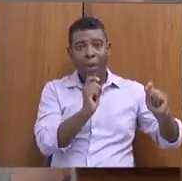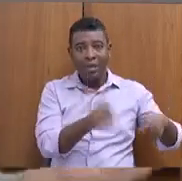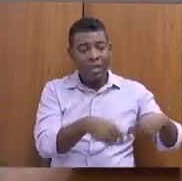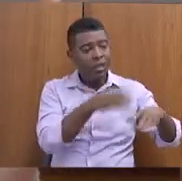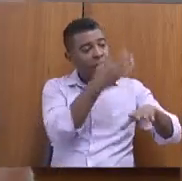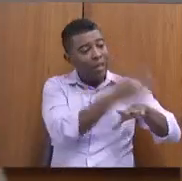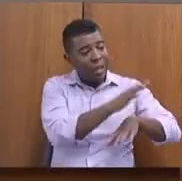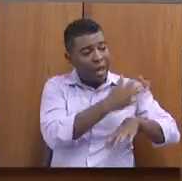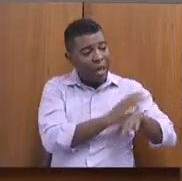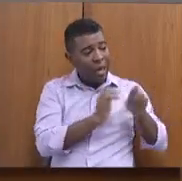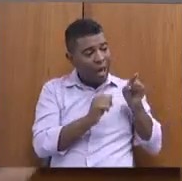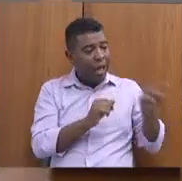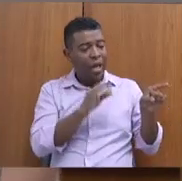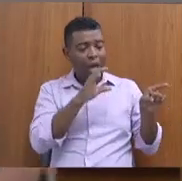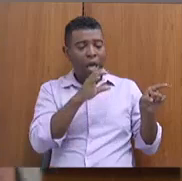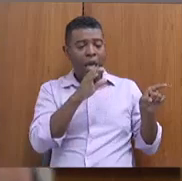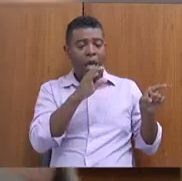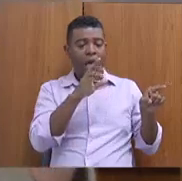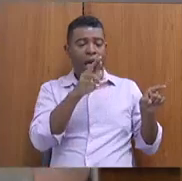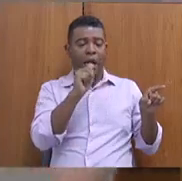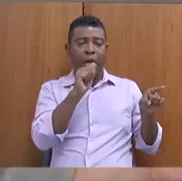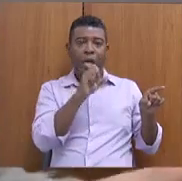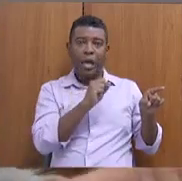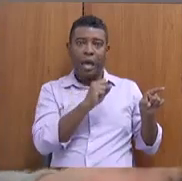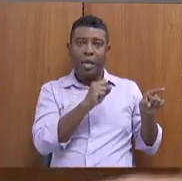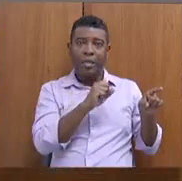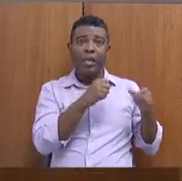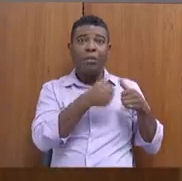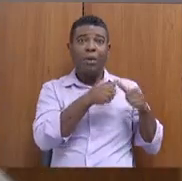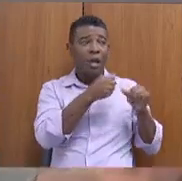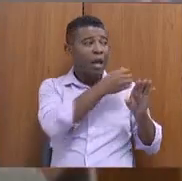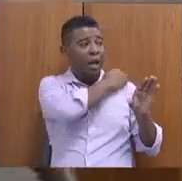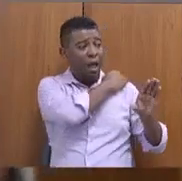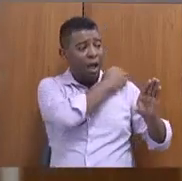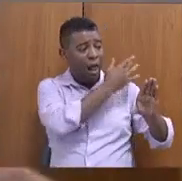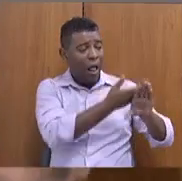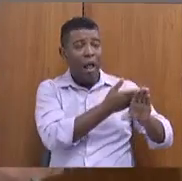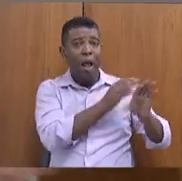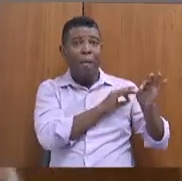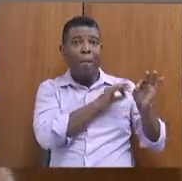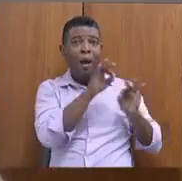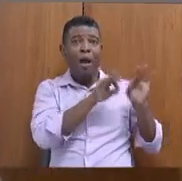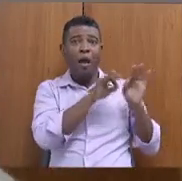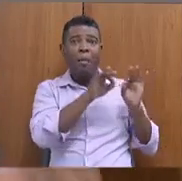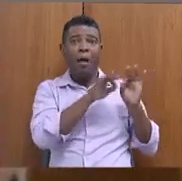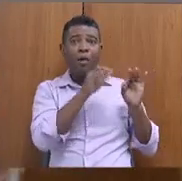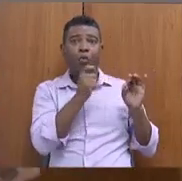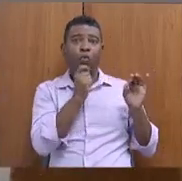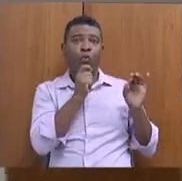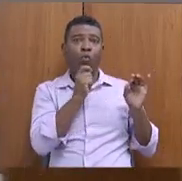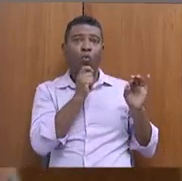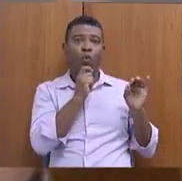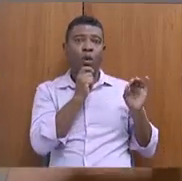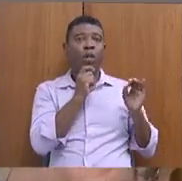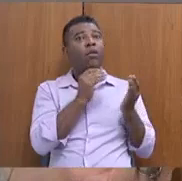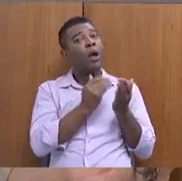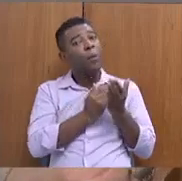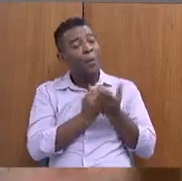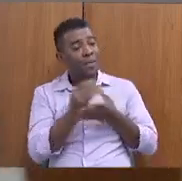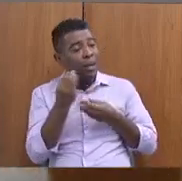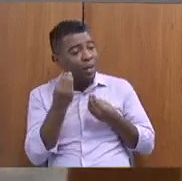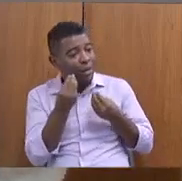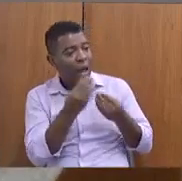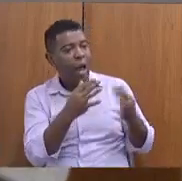apoio ao trabalho escravo, porque o CRAS não estava preparado para isso. Então, nós estamos começando a qualificar essas questões de apoio.